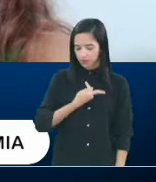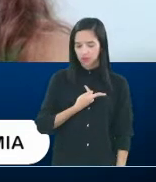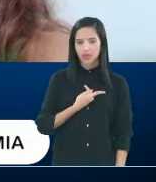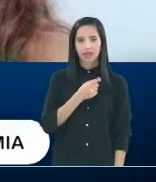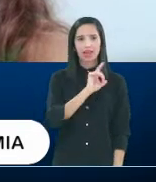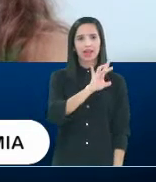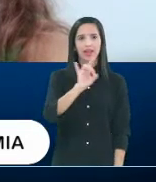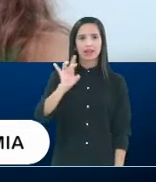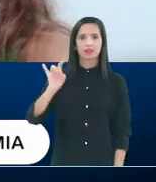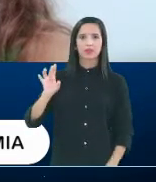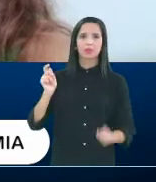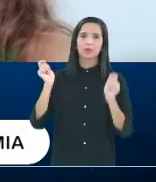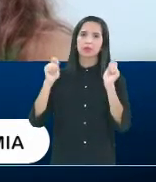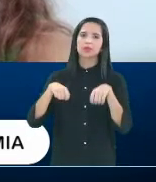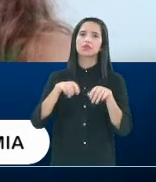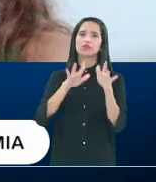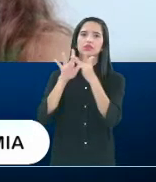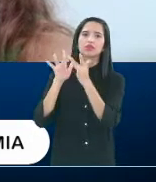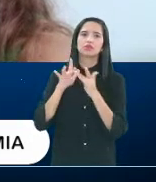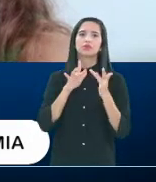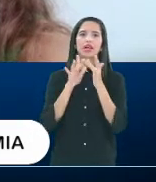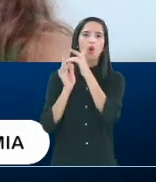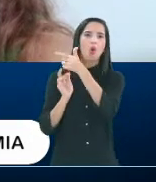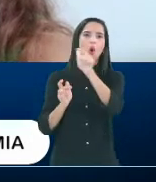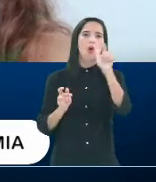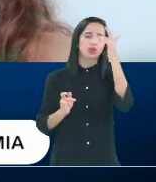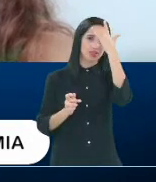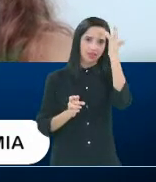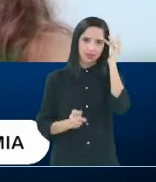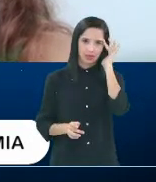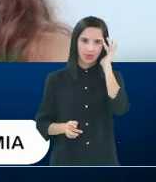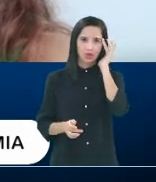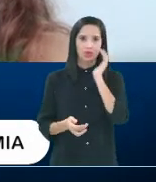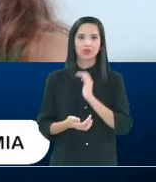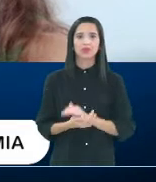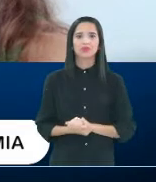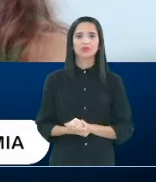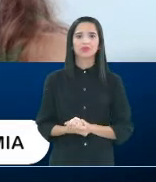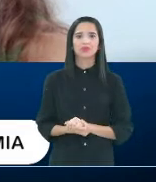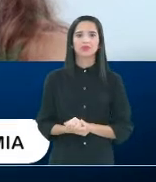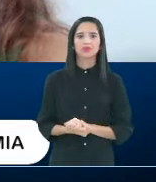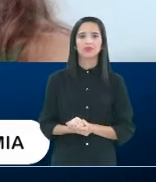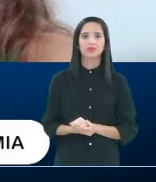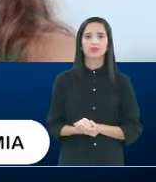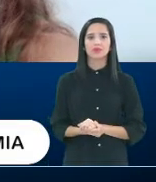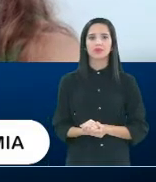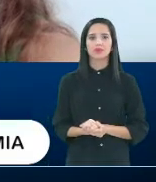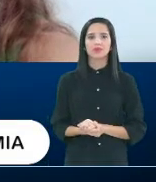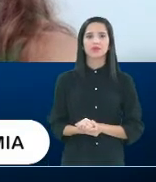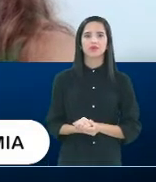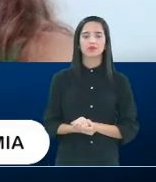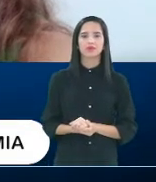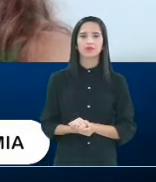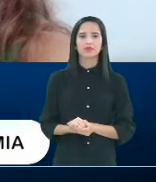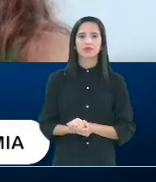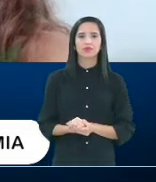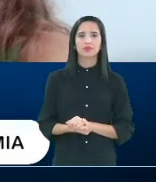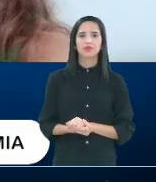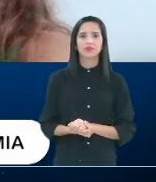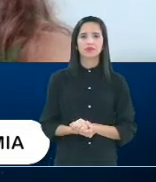possa conviver normalmente com outras pessoas. É, só reafirmando o eu já falei, né? Sim, sim.